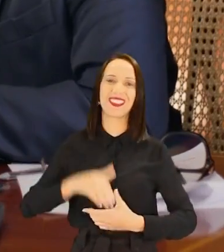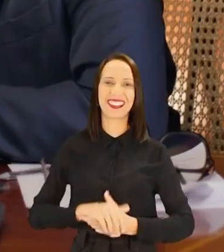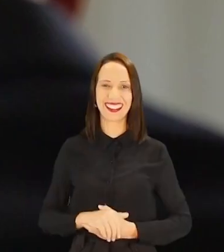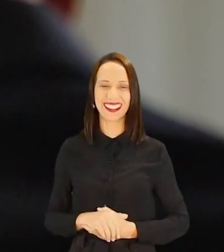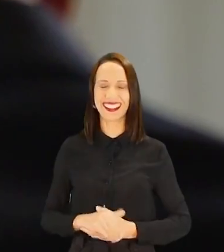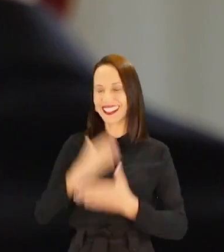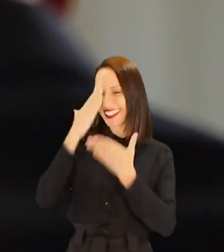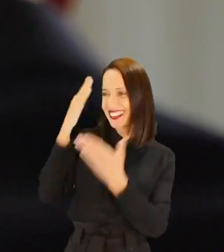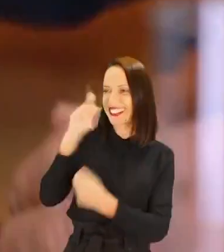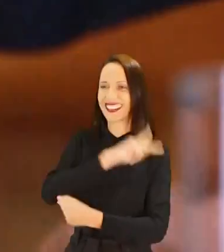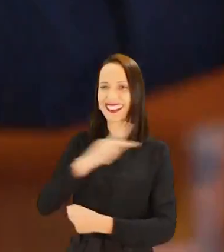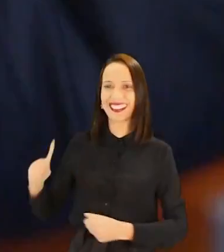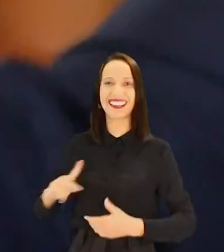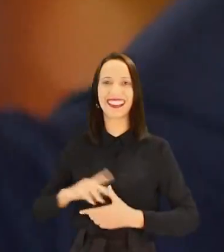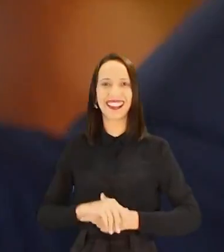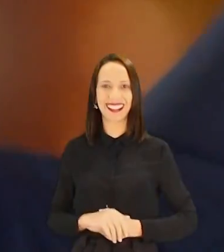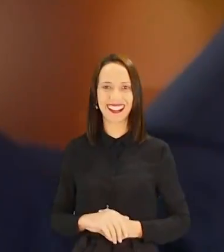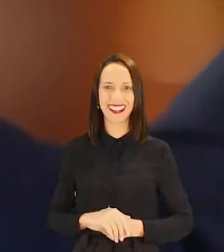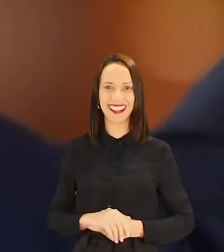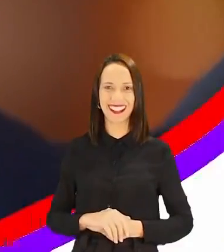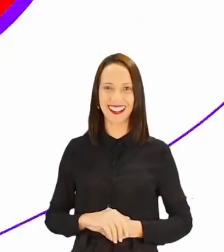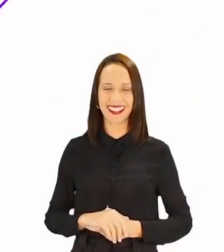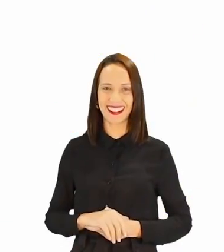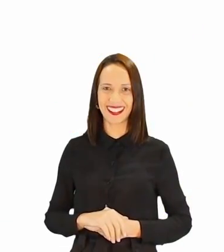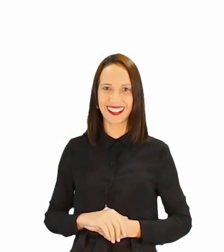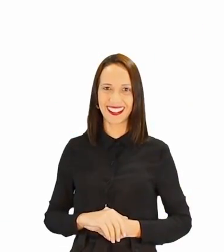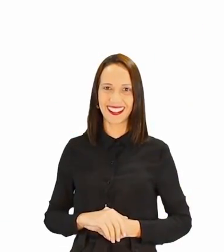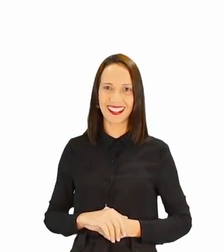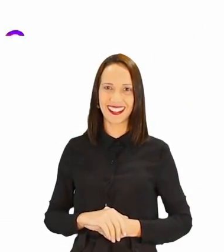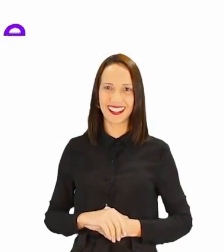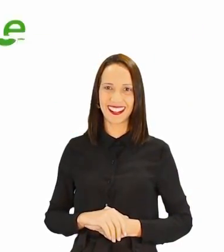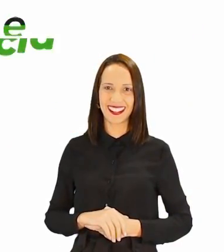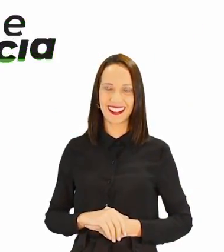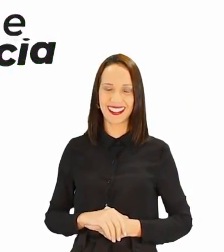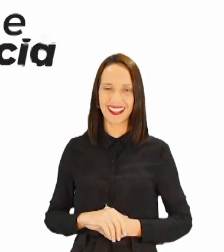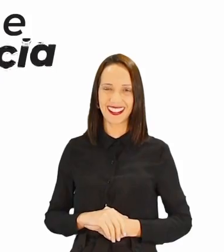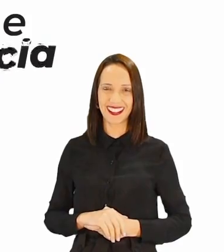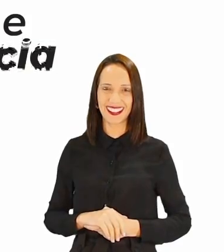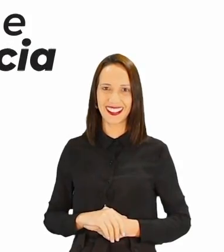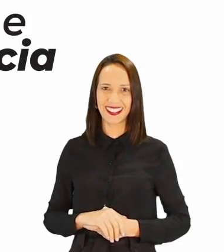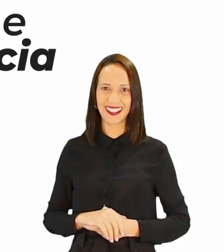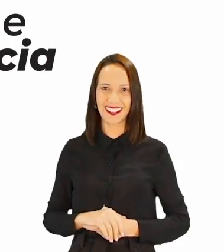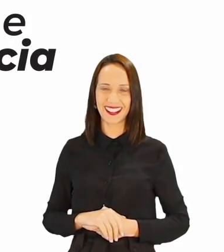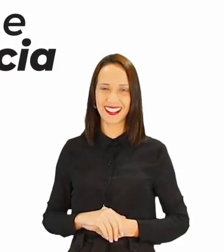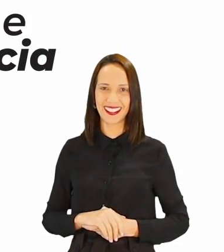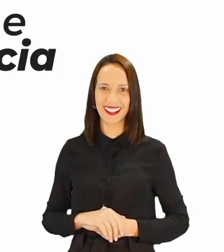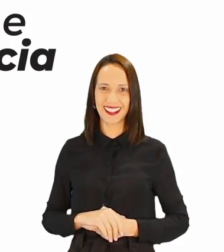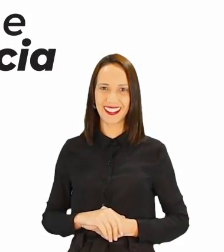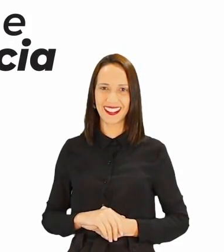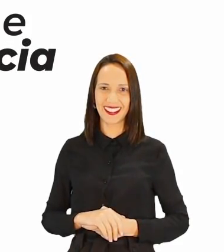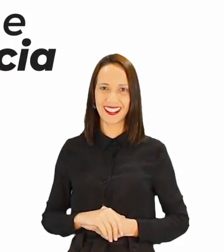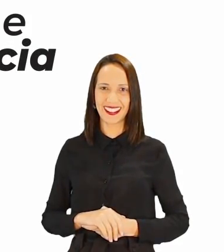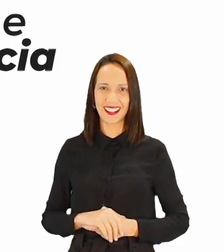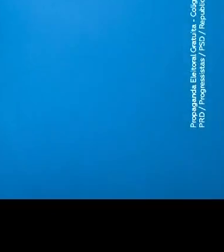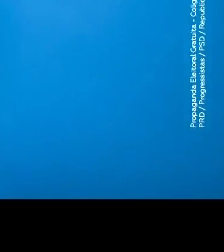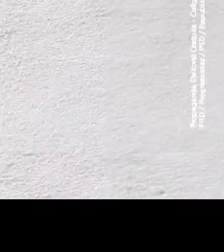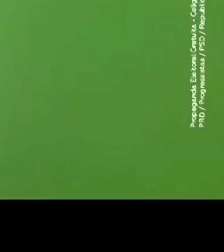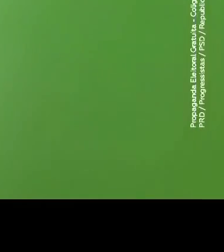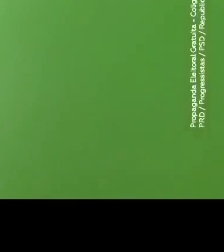você é o melhor. Cara, presidente. É Bolo, é Marta, é 50, vamos juntos, São Paulo!